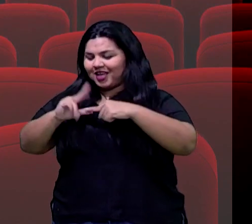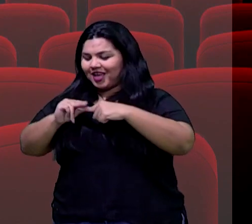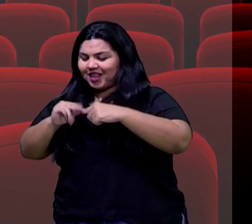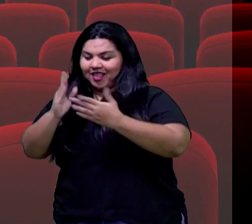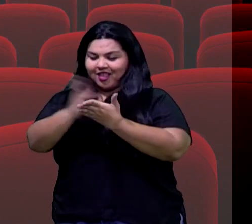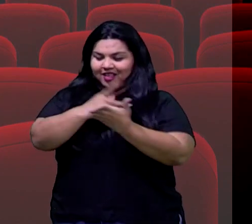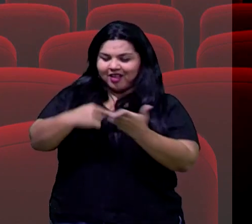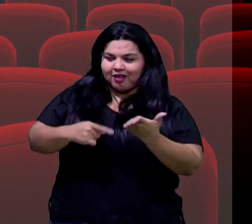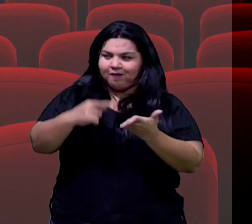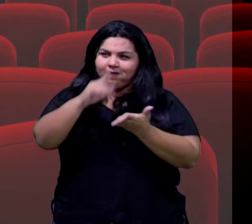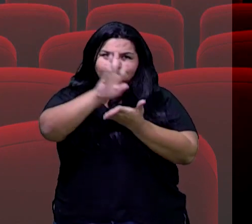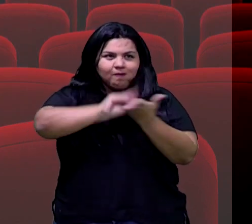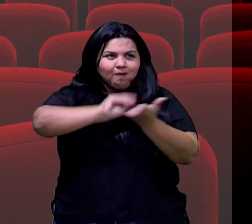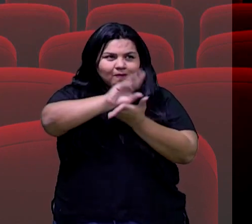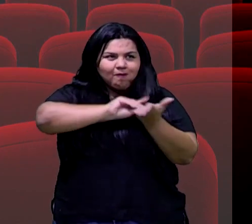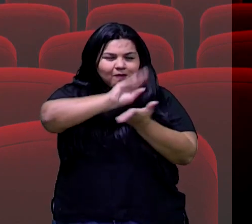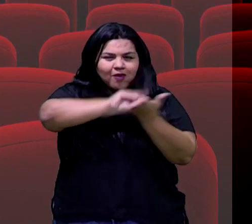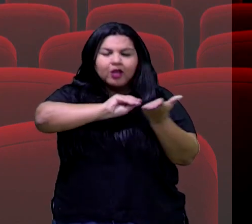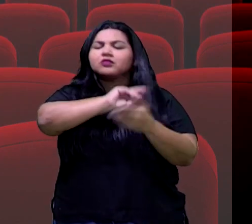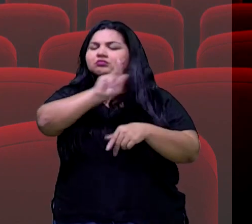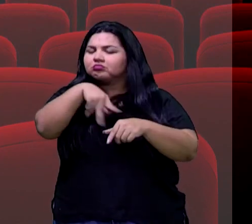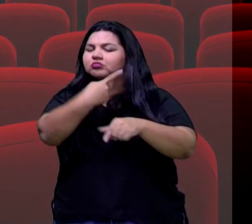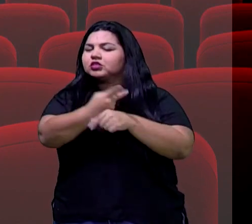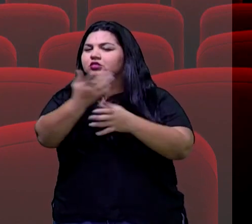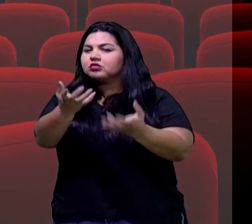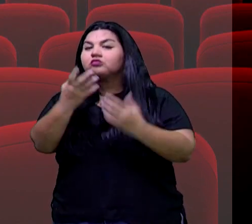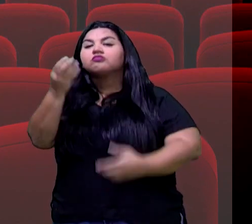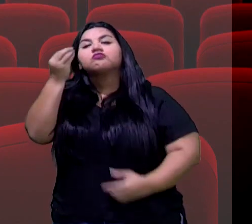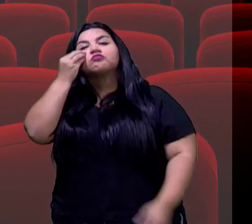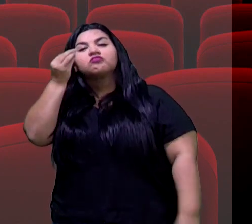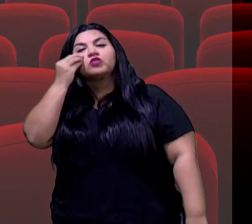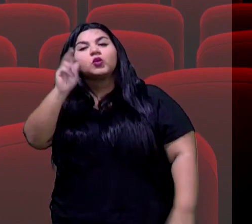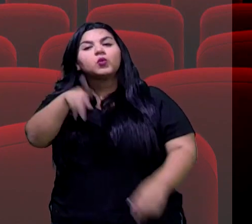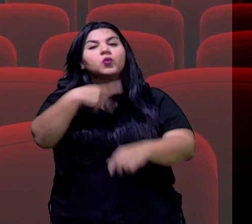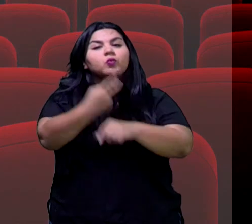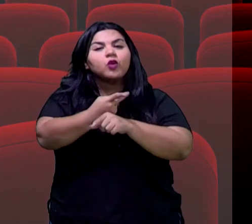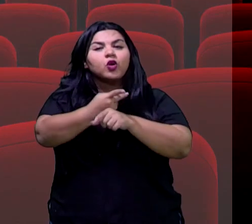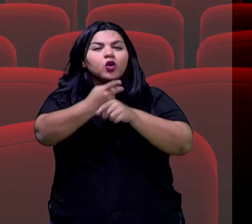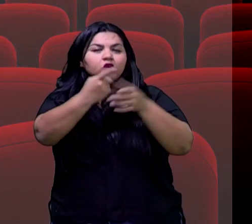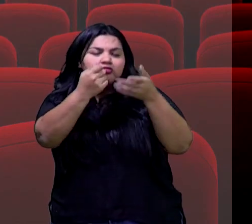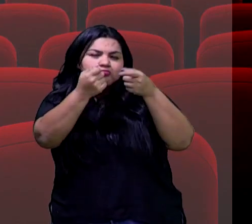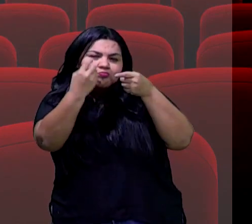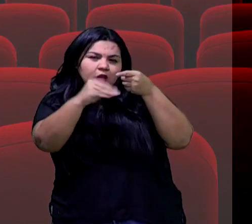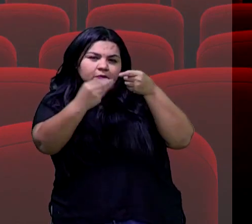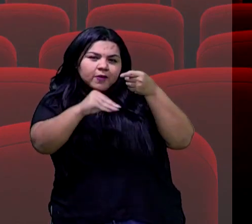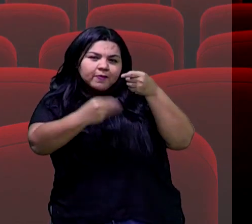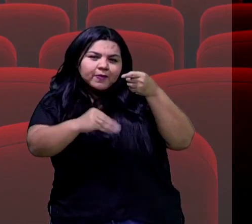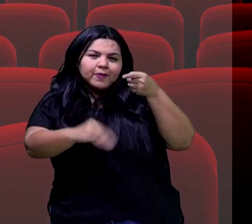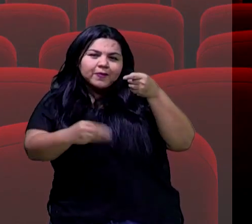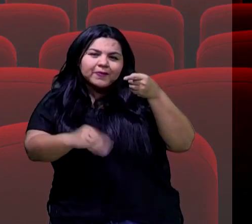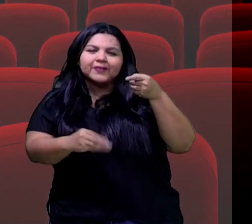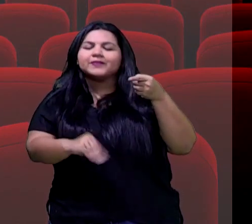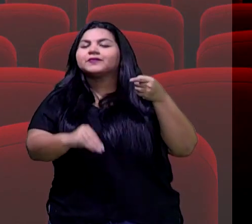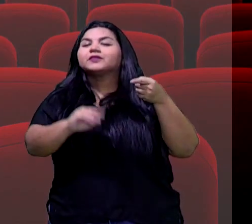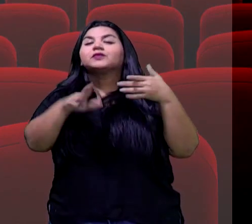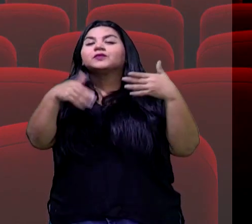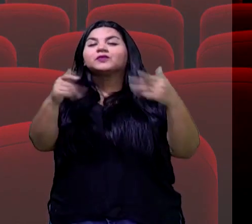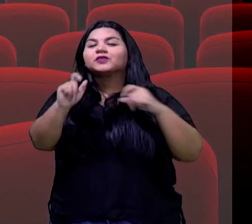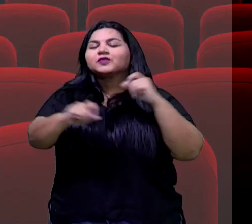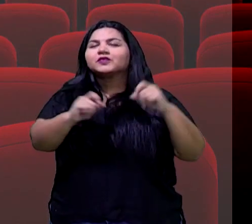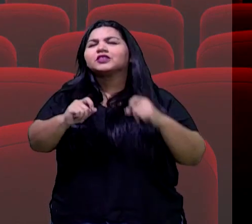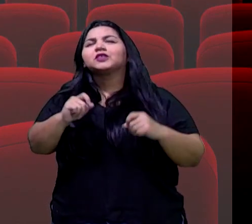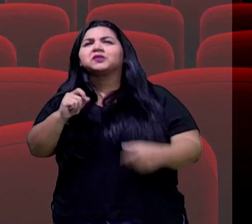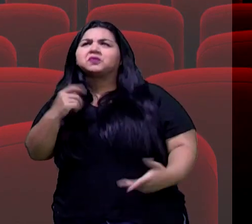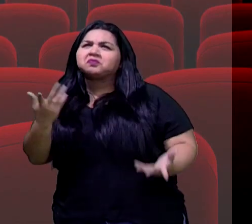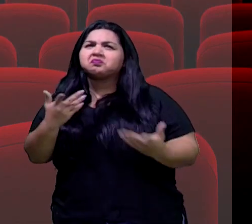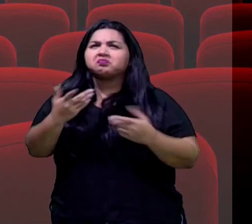começa a anotar e eu quero ver depois o comentário de vocês nas próximas aulas, com as próximas temáticas, não é? O vocês estão achando